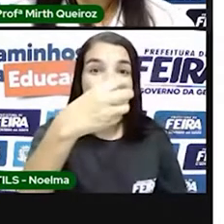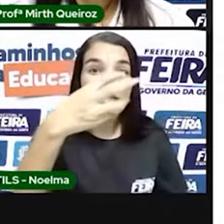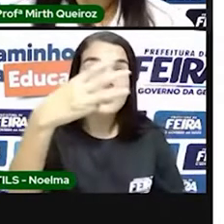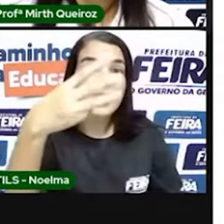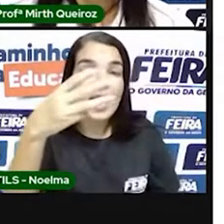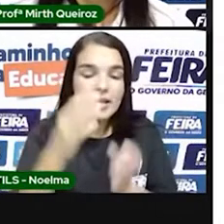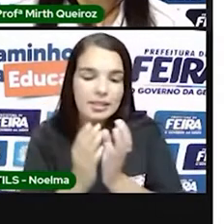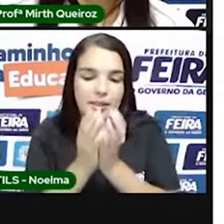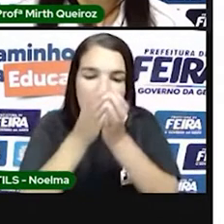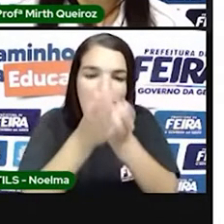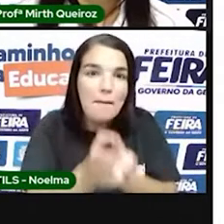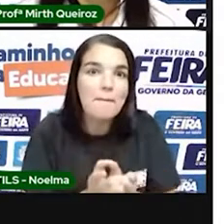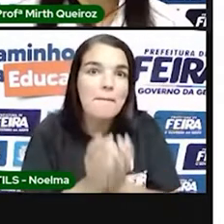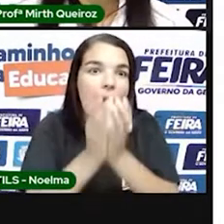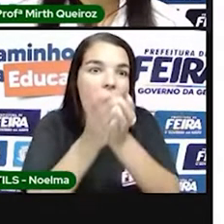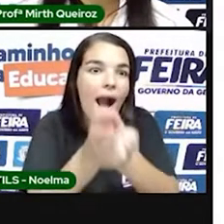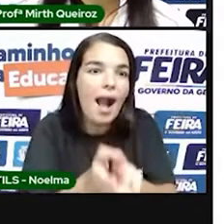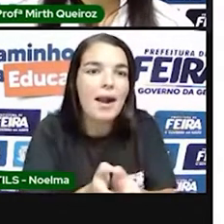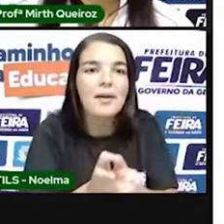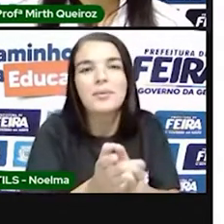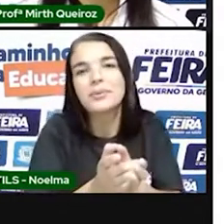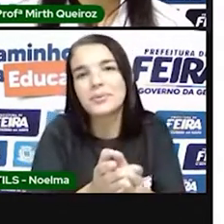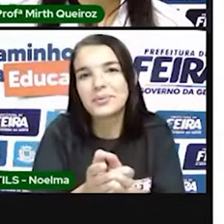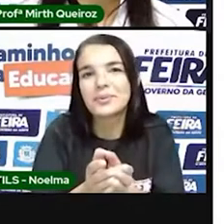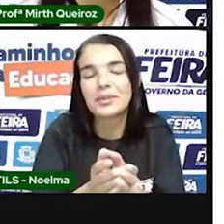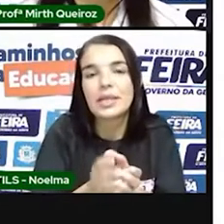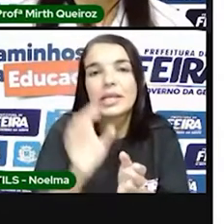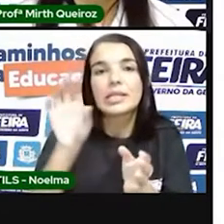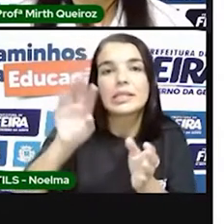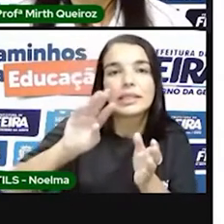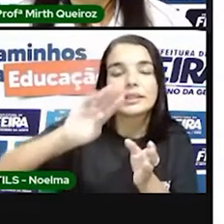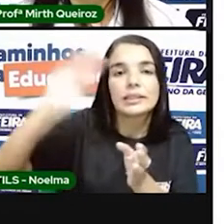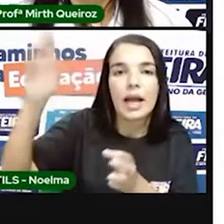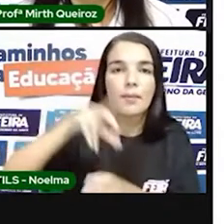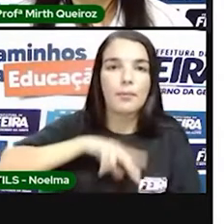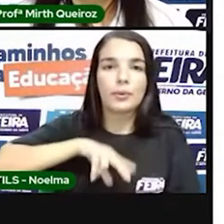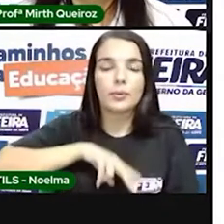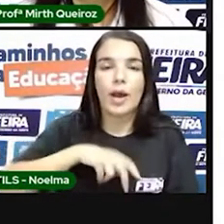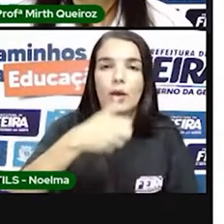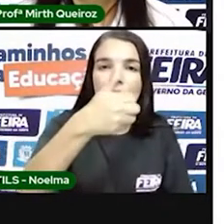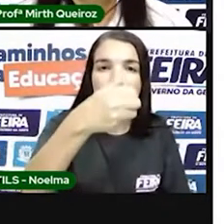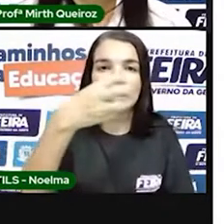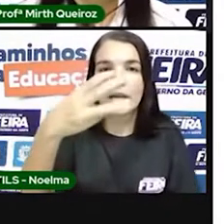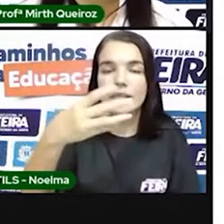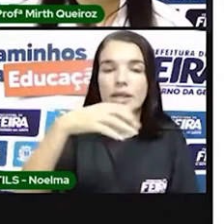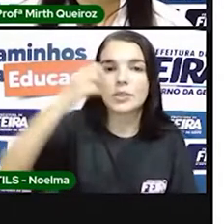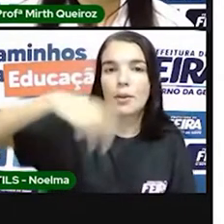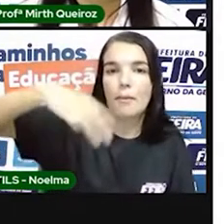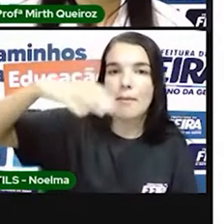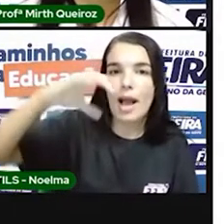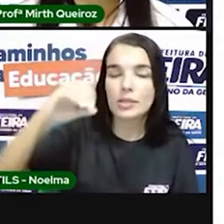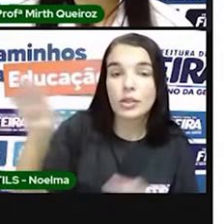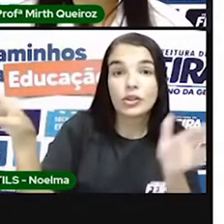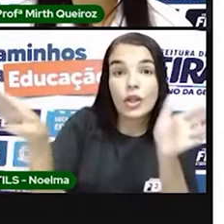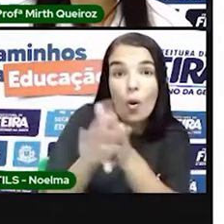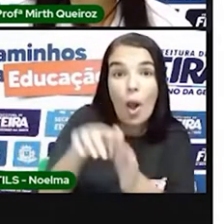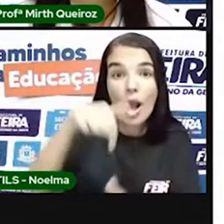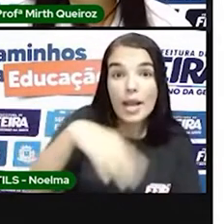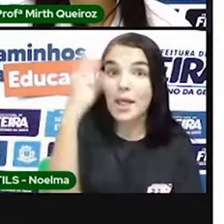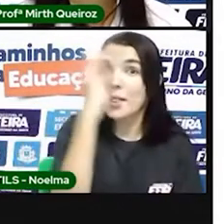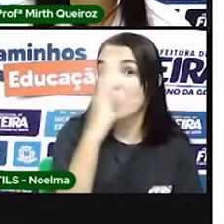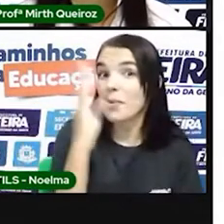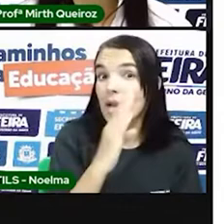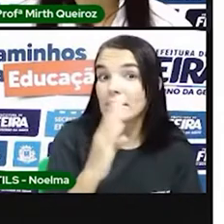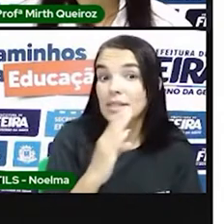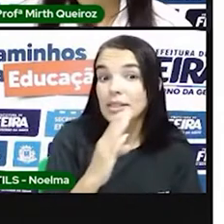e chegaram em Porto Seguro no dia 22 de abril de 1500, ou seja, levou-se